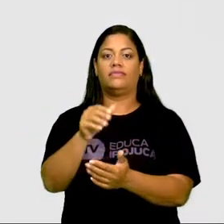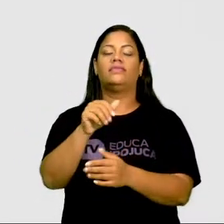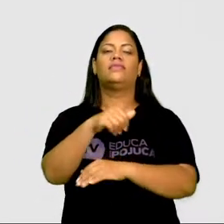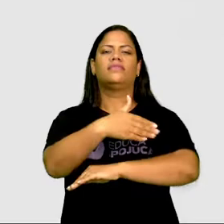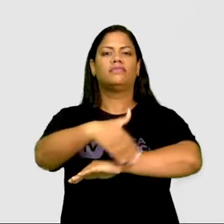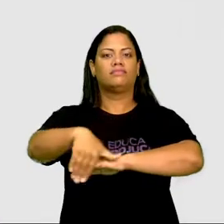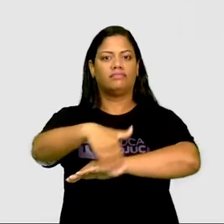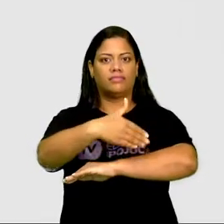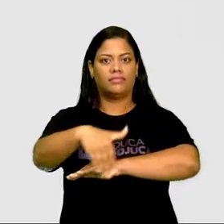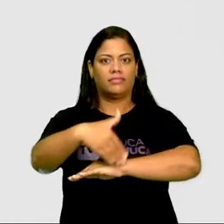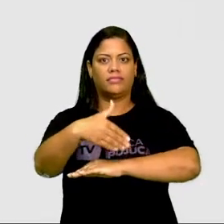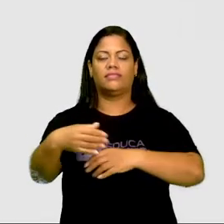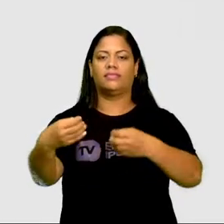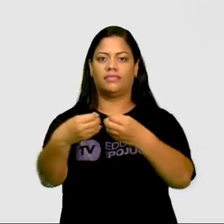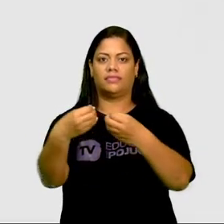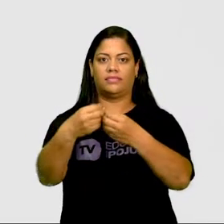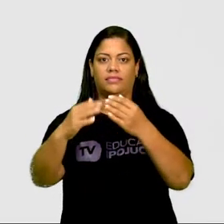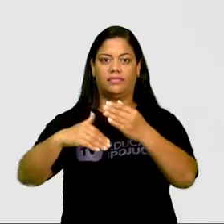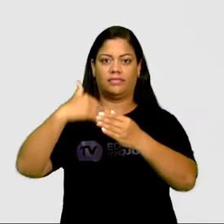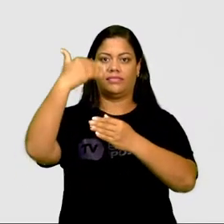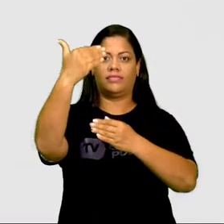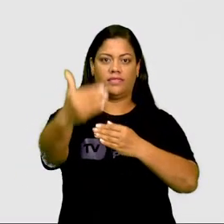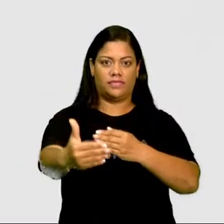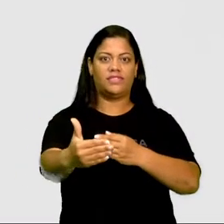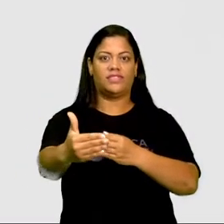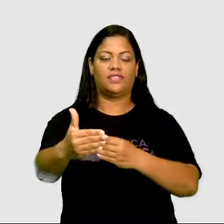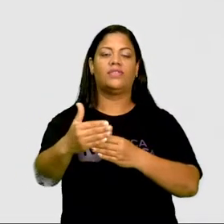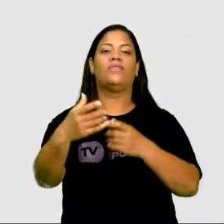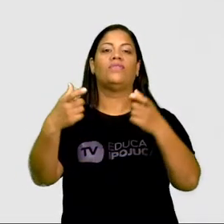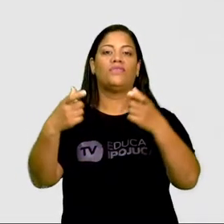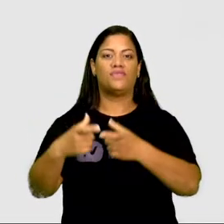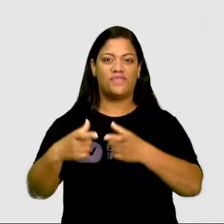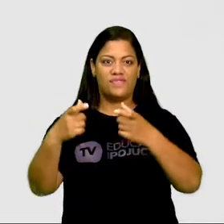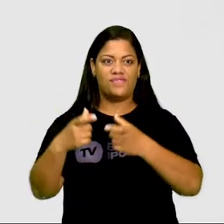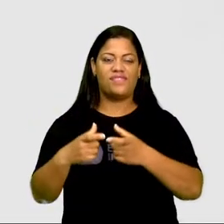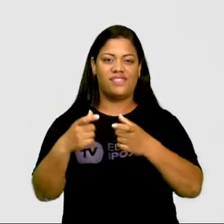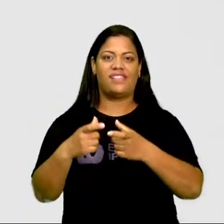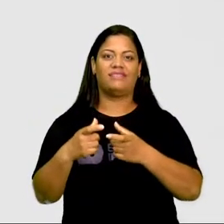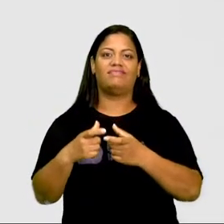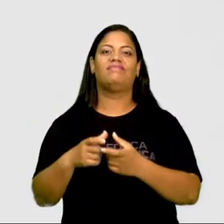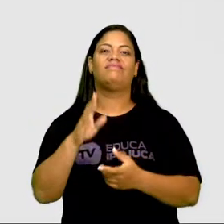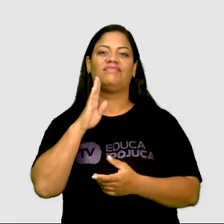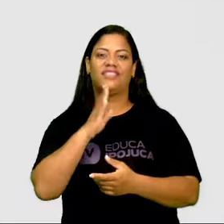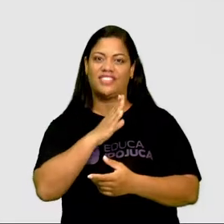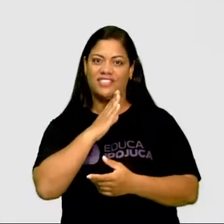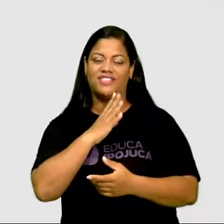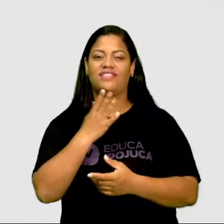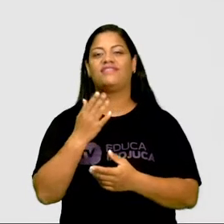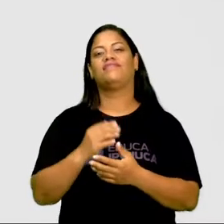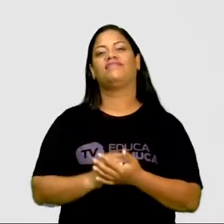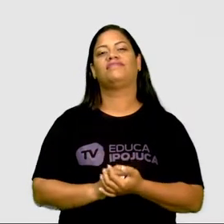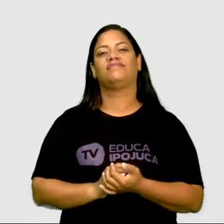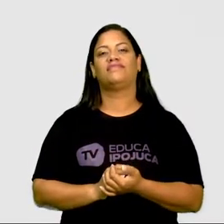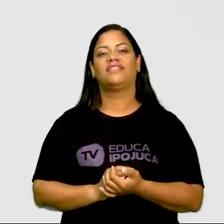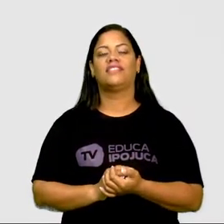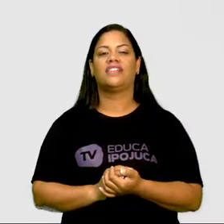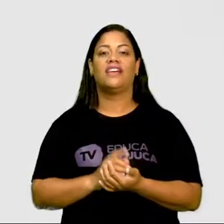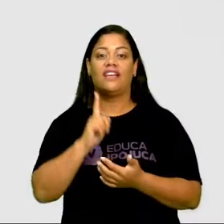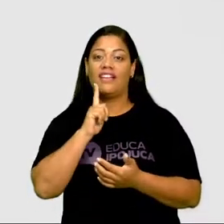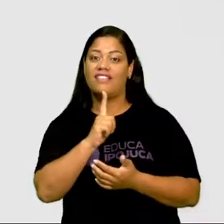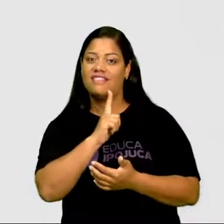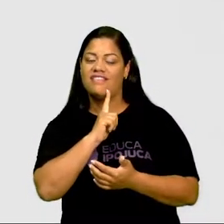em frente à lanchonete. Então, vejamos quantos pontos de